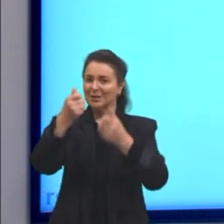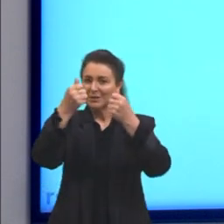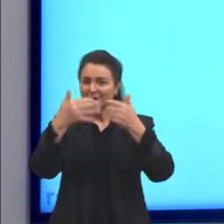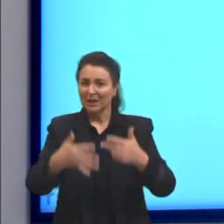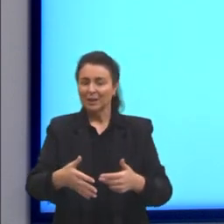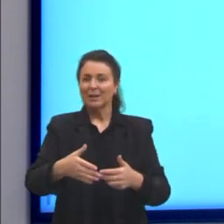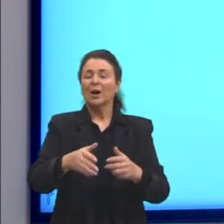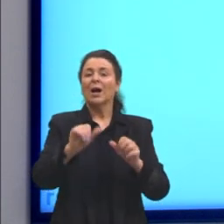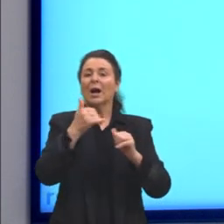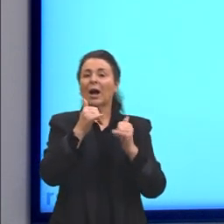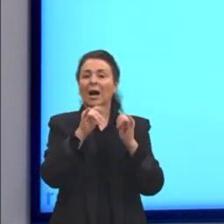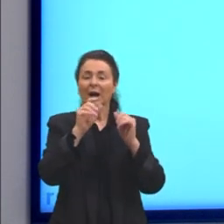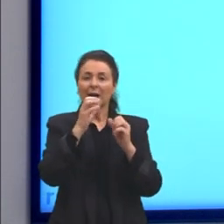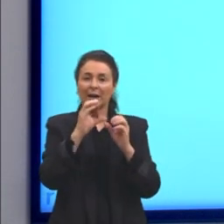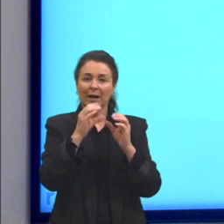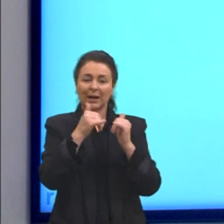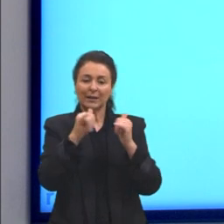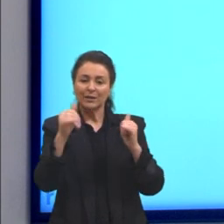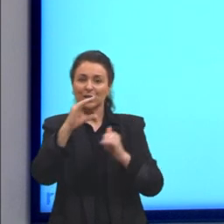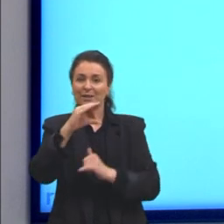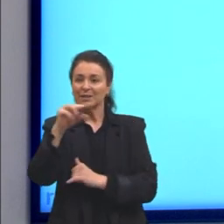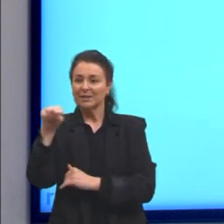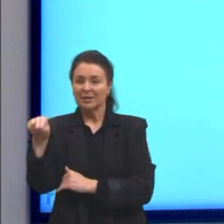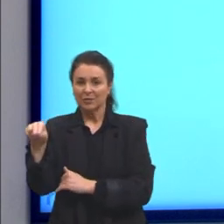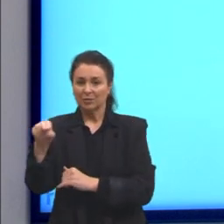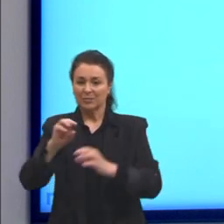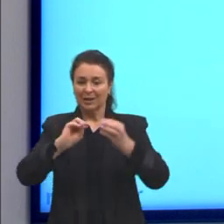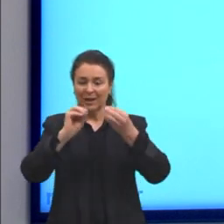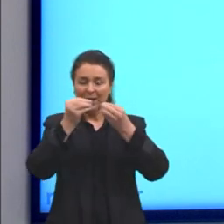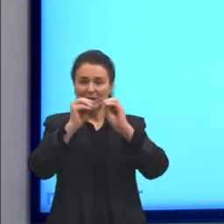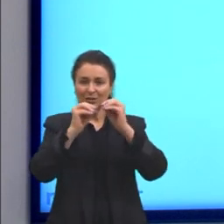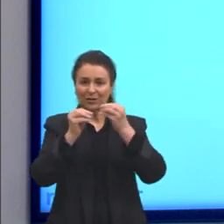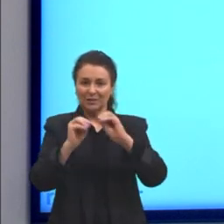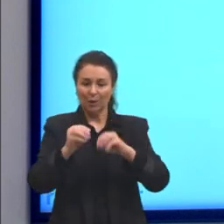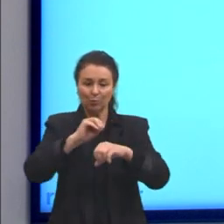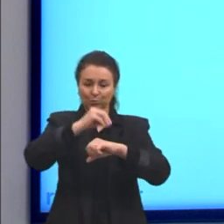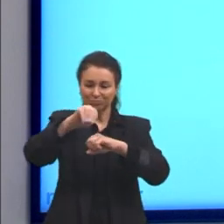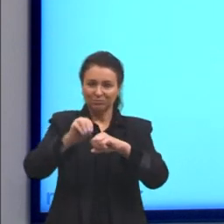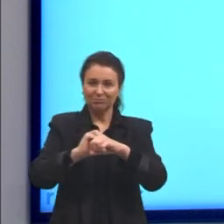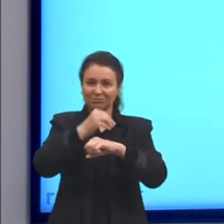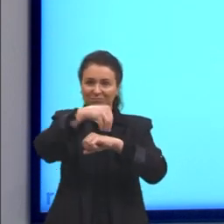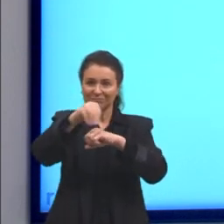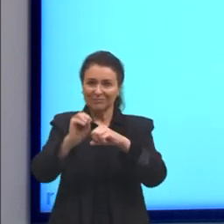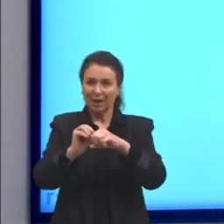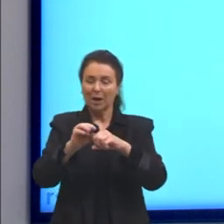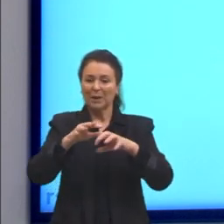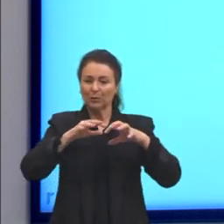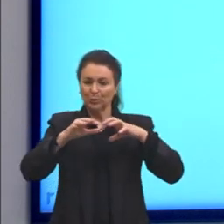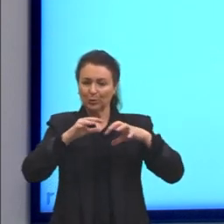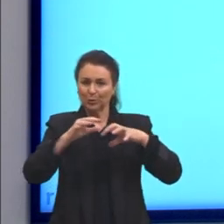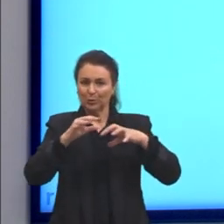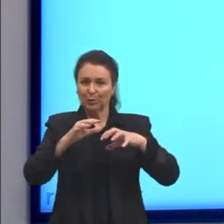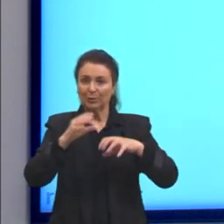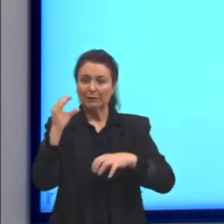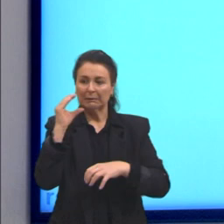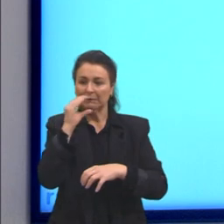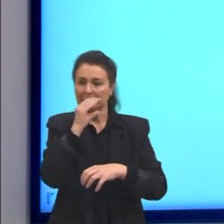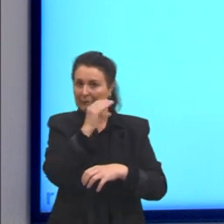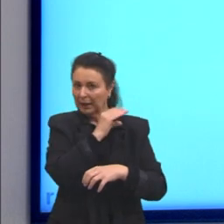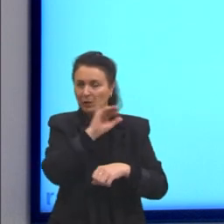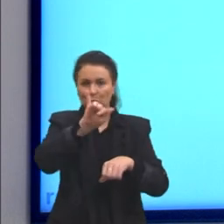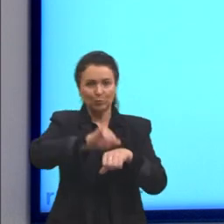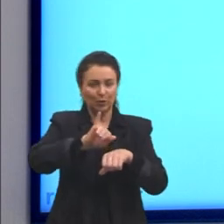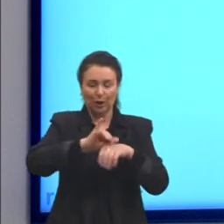cinética, da agitação molecular. Então, eu já falei para vocês, quanto mais agitado, mais quente vai ser esse corpo, as